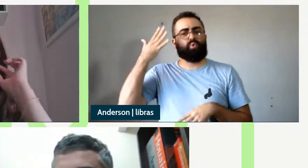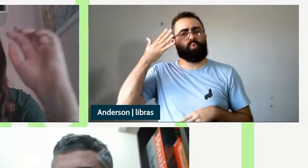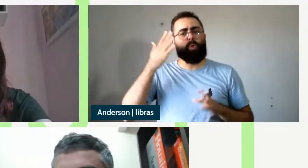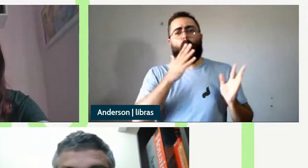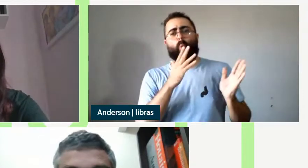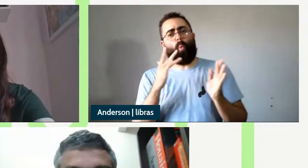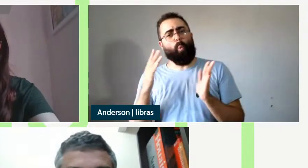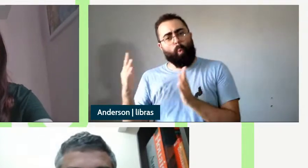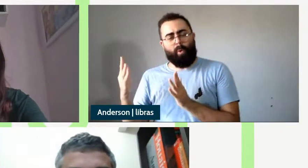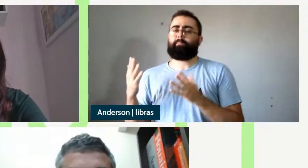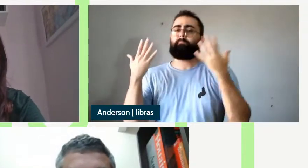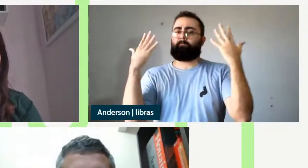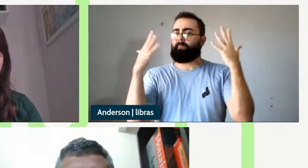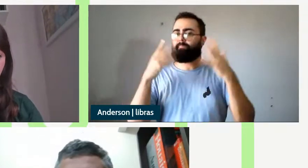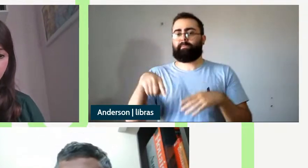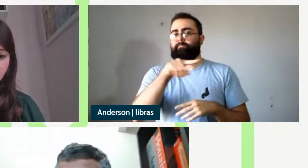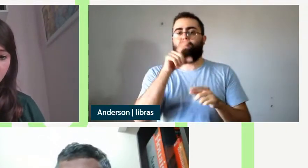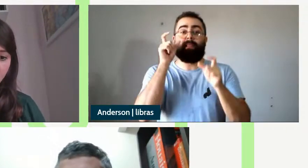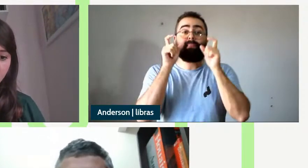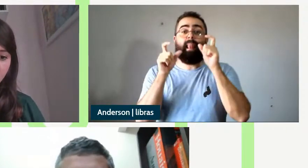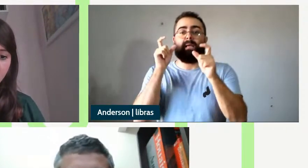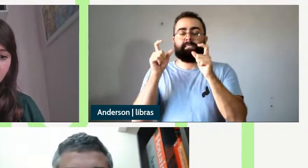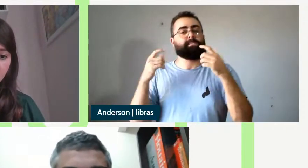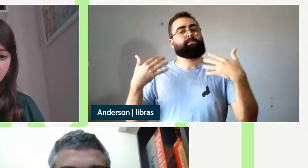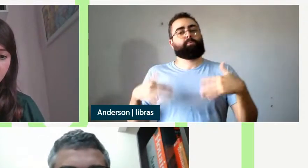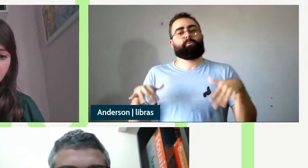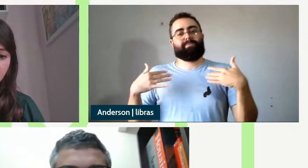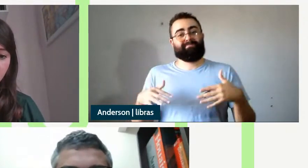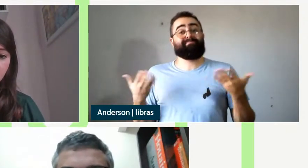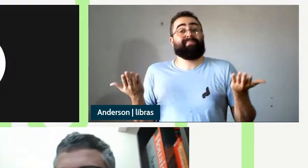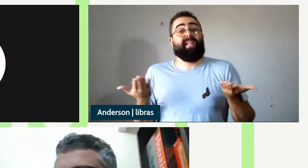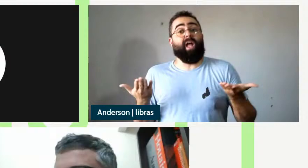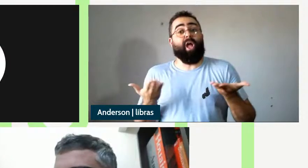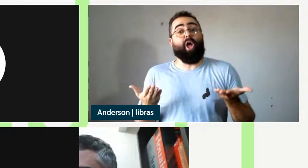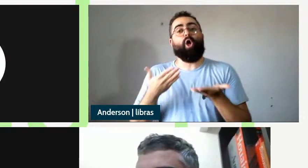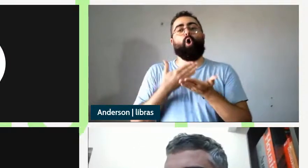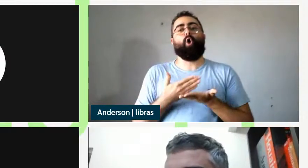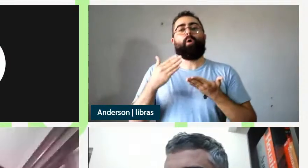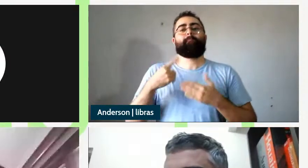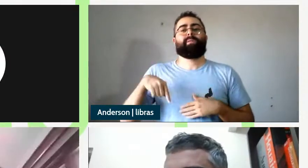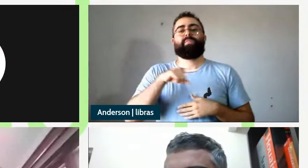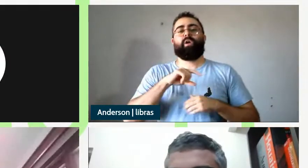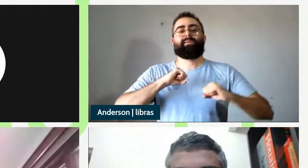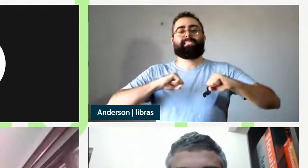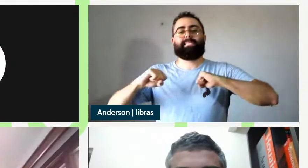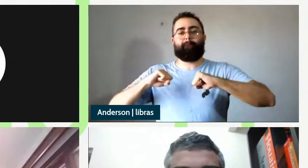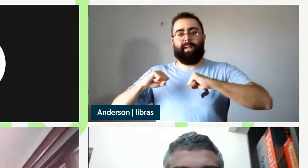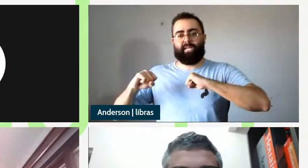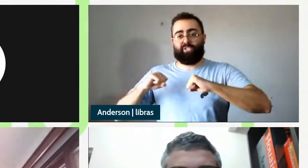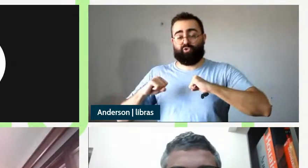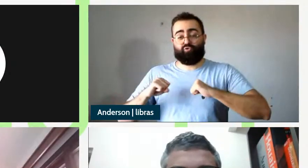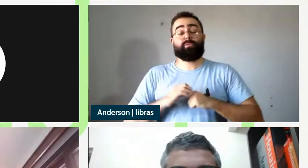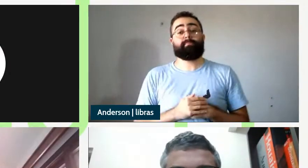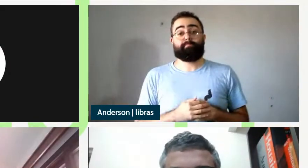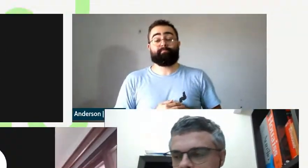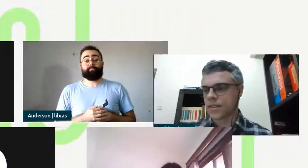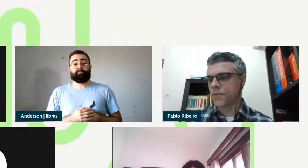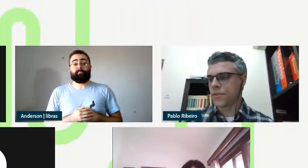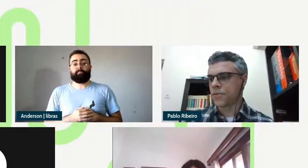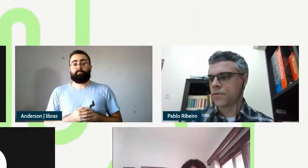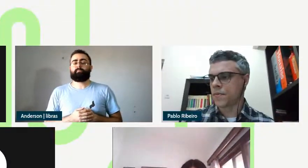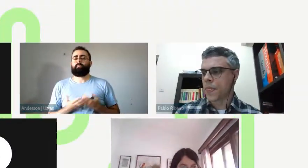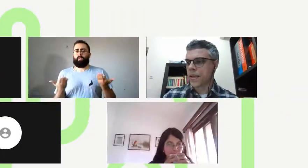vou dar início então a sessão de debate e eu vou fazer então as